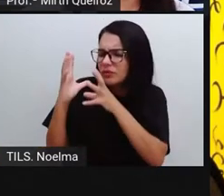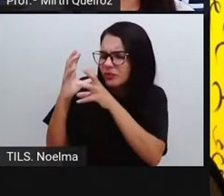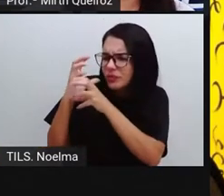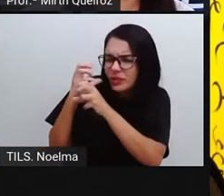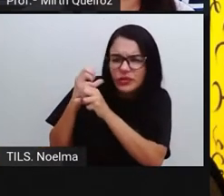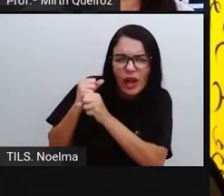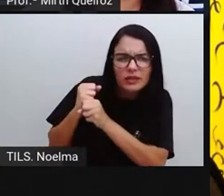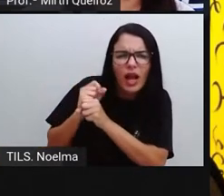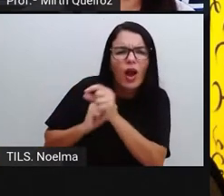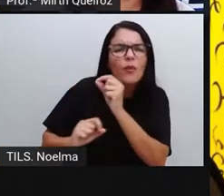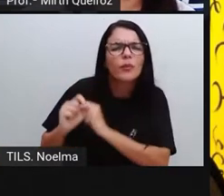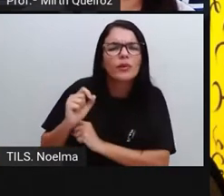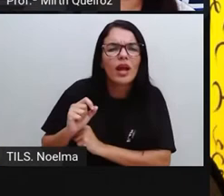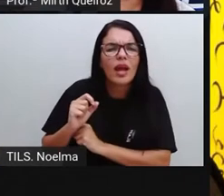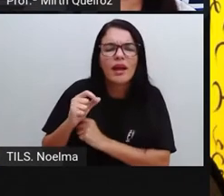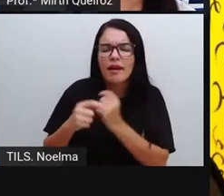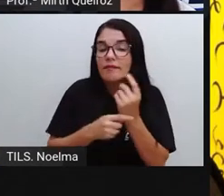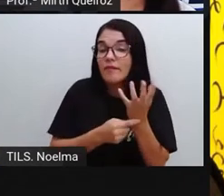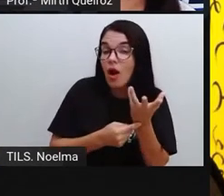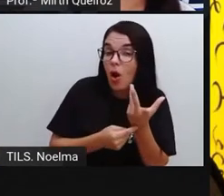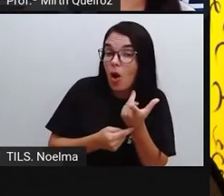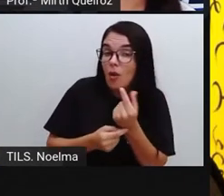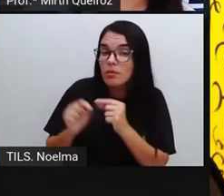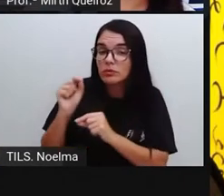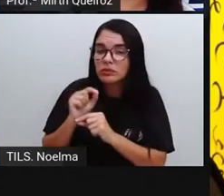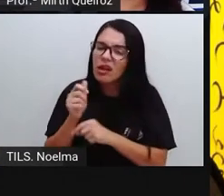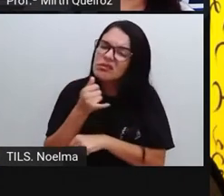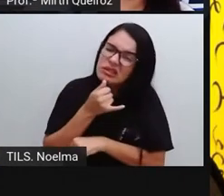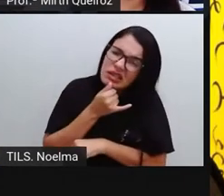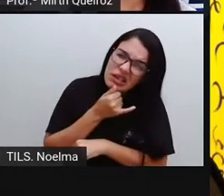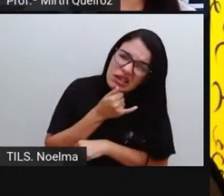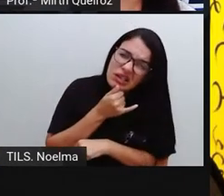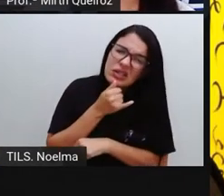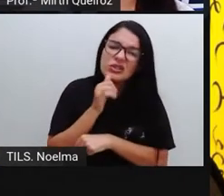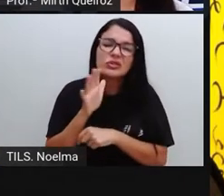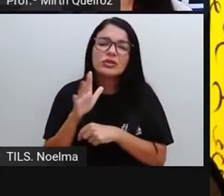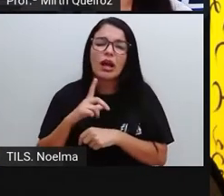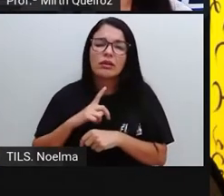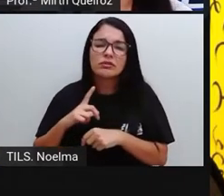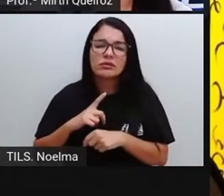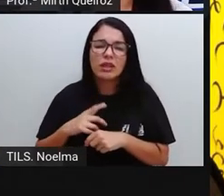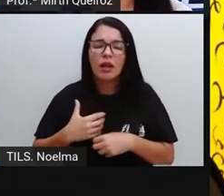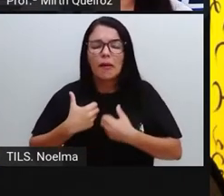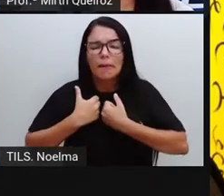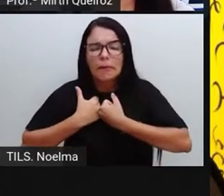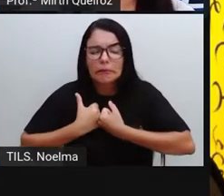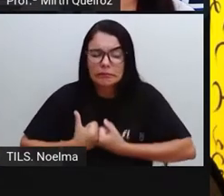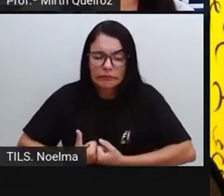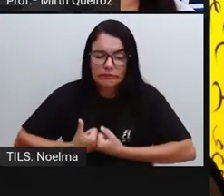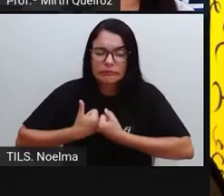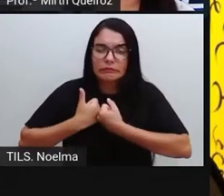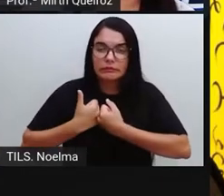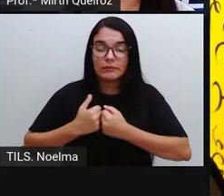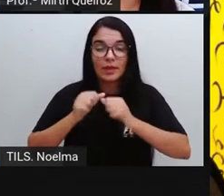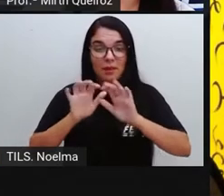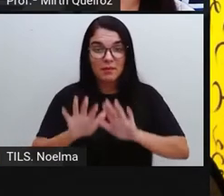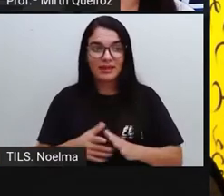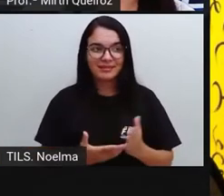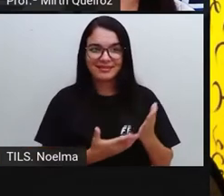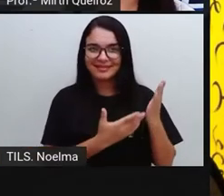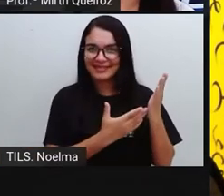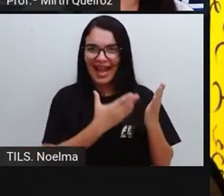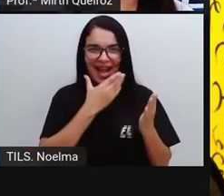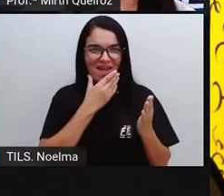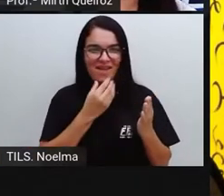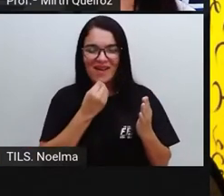são utilizadas para retratar obras, né? São mais tristes, carregam um certo peso, né? As obras de Romero